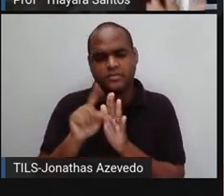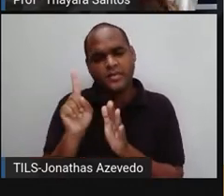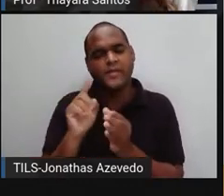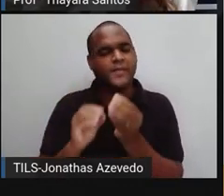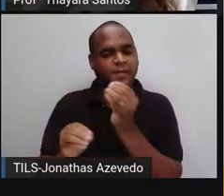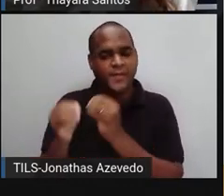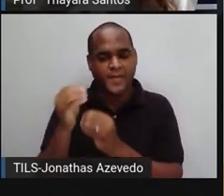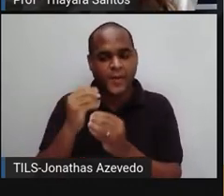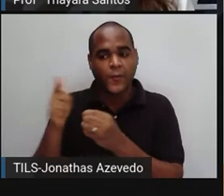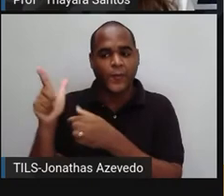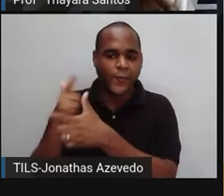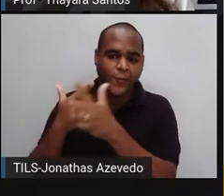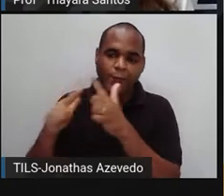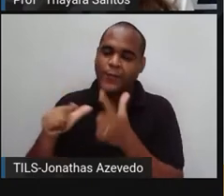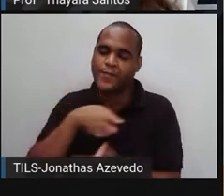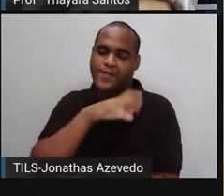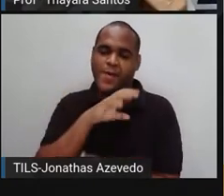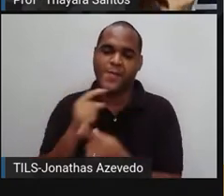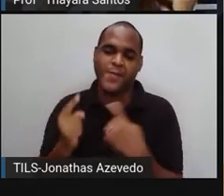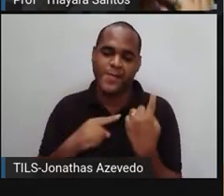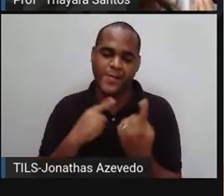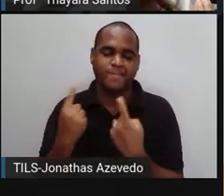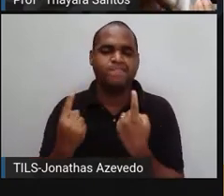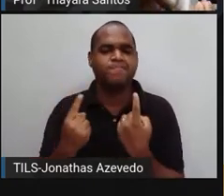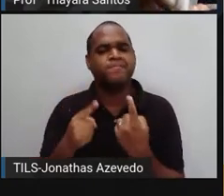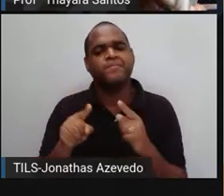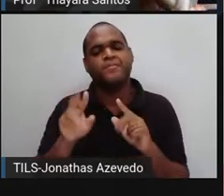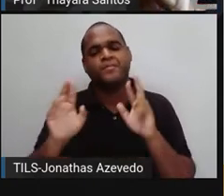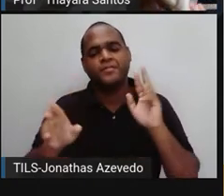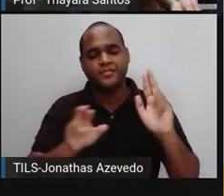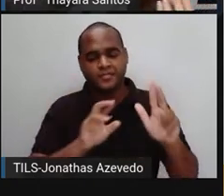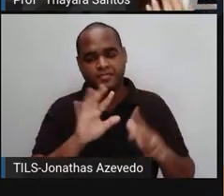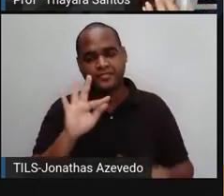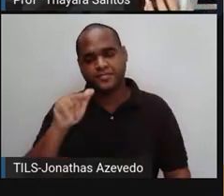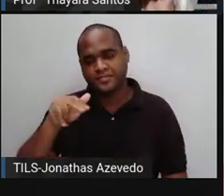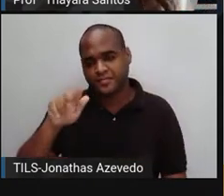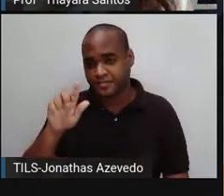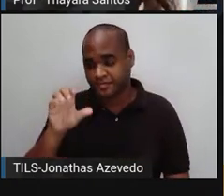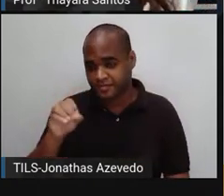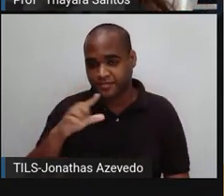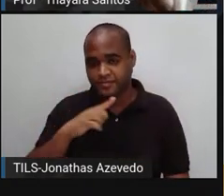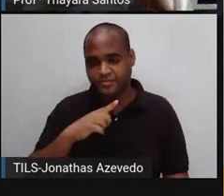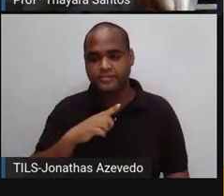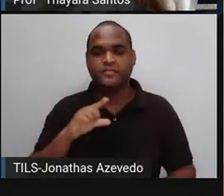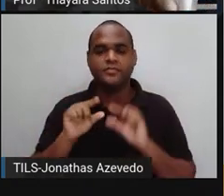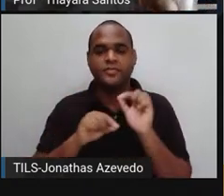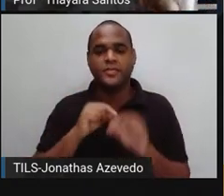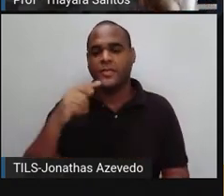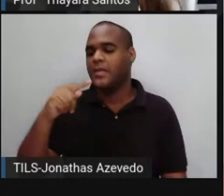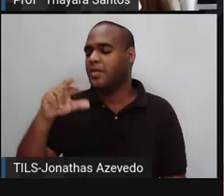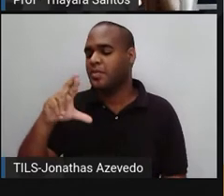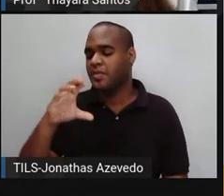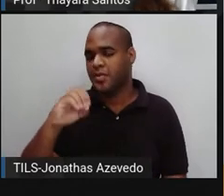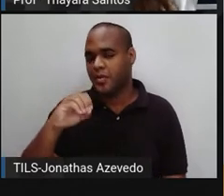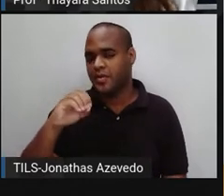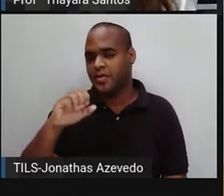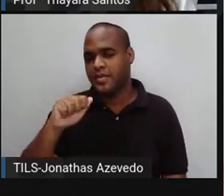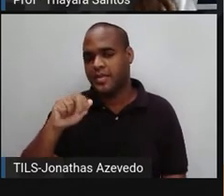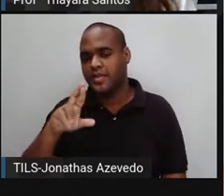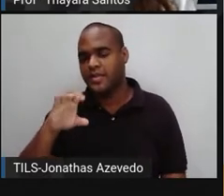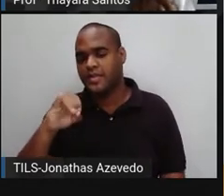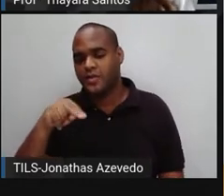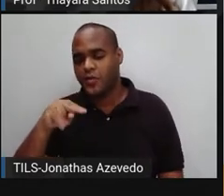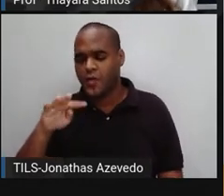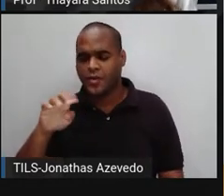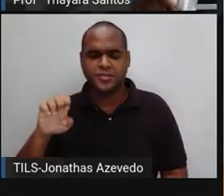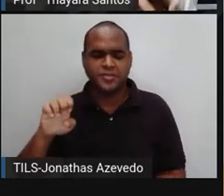outros seres vivos. E, diferente dos fungos, as bactérias são procariontes. O que quer dizer